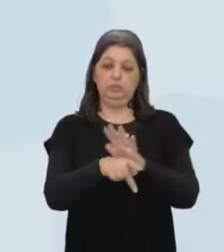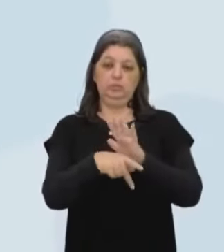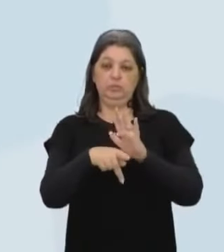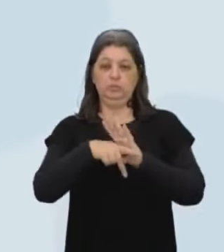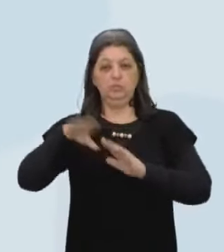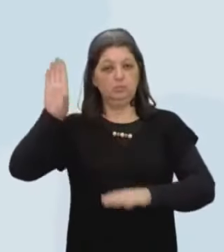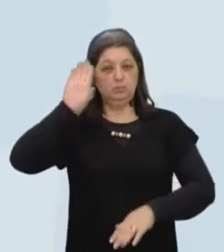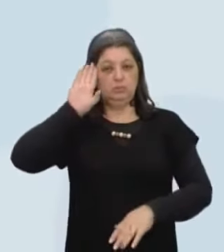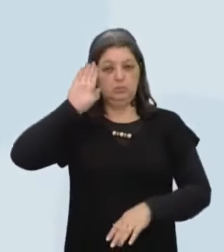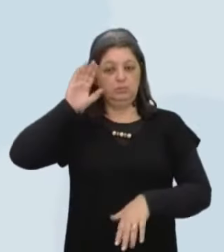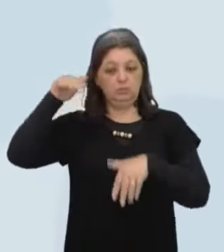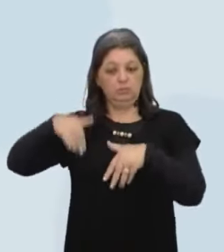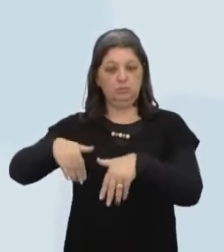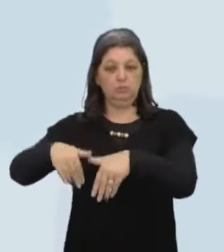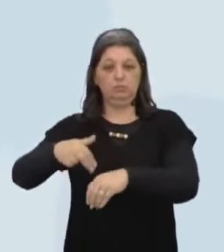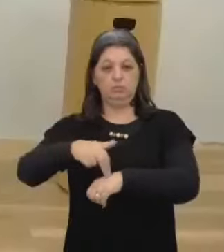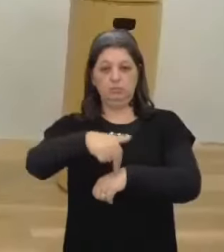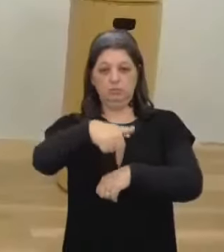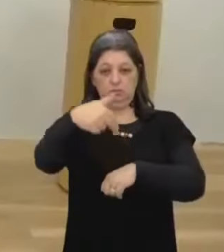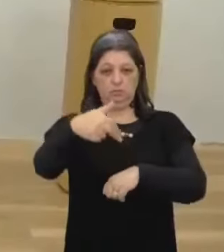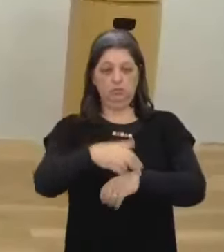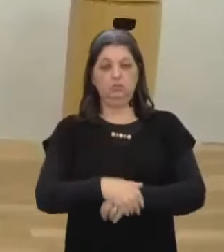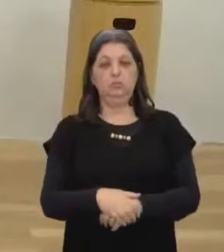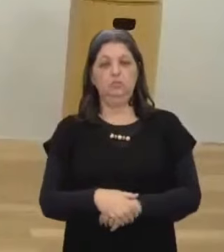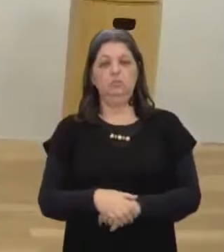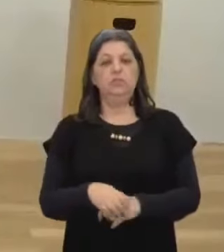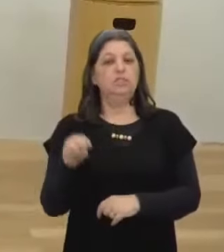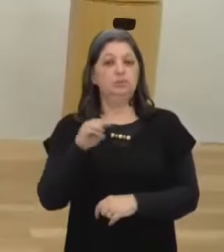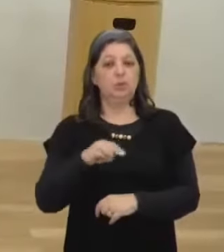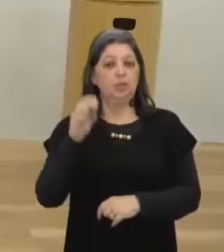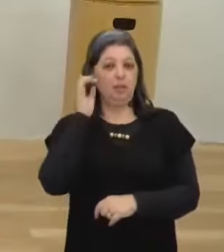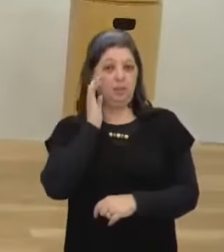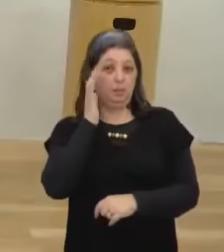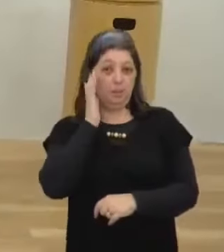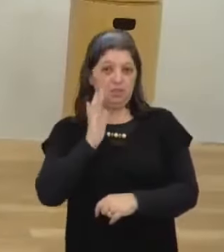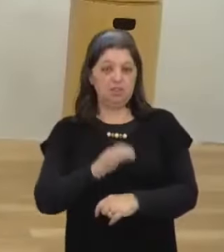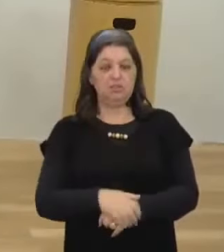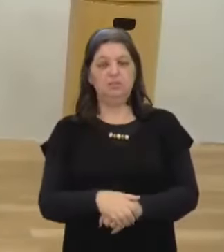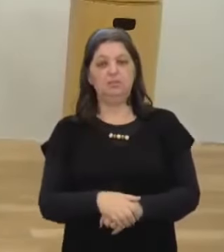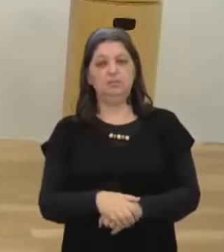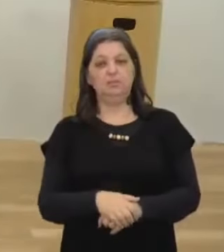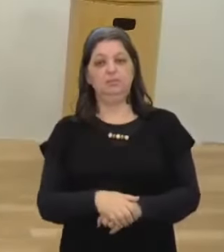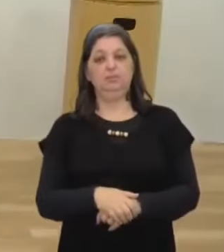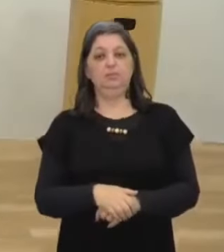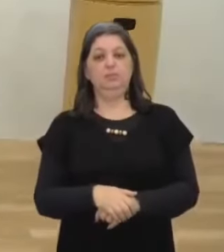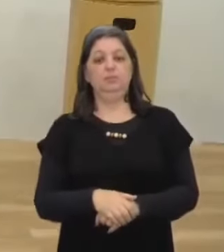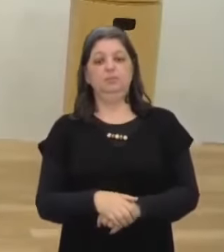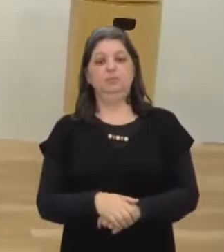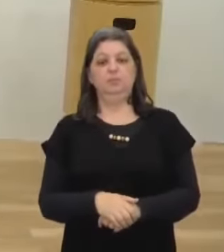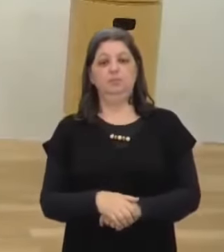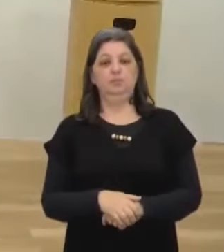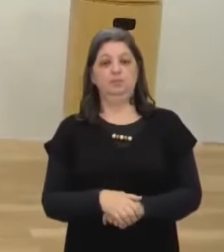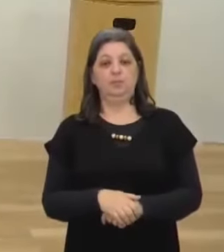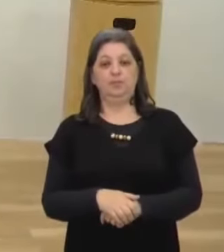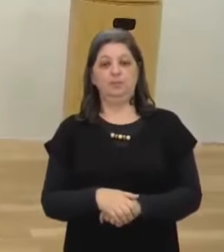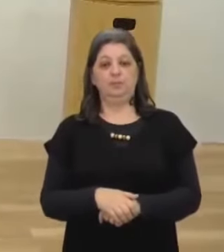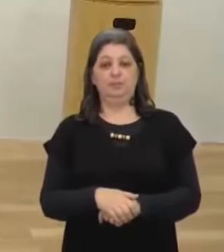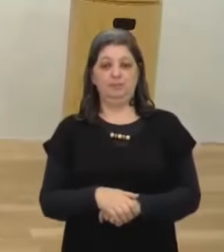nacionais Momento Cabeção de novo Eu quero mais um Momento Cabeção Momento Cabeção